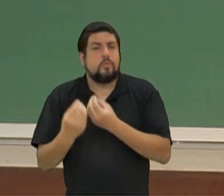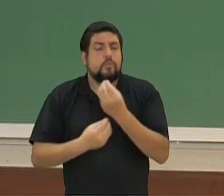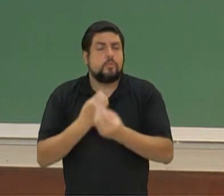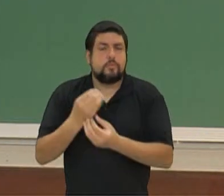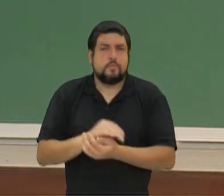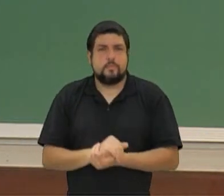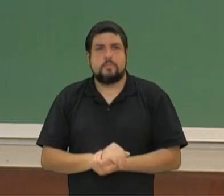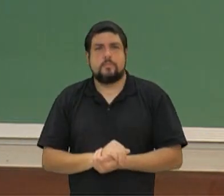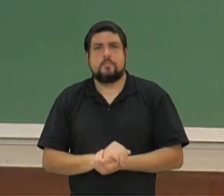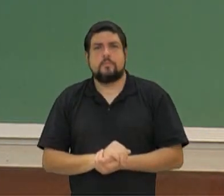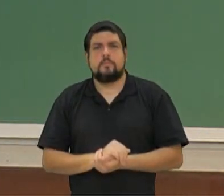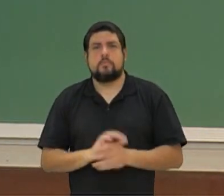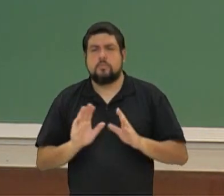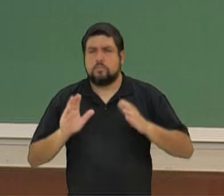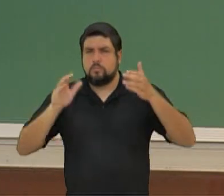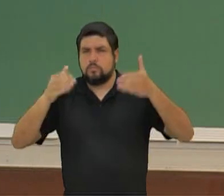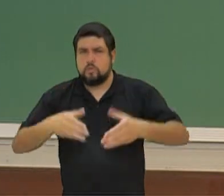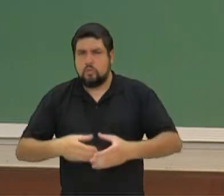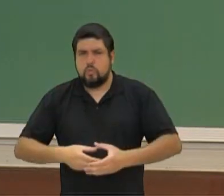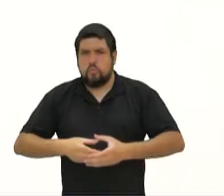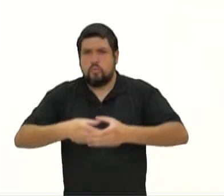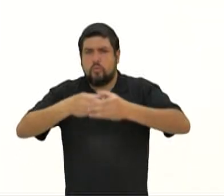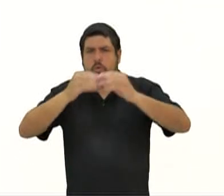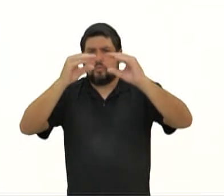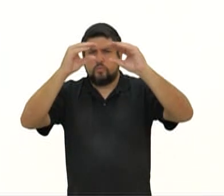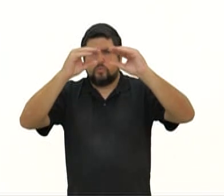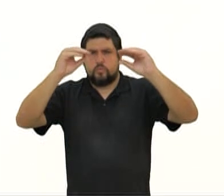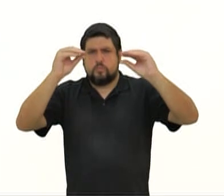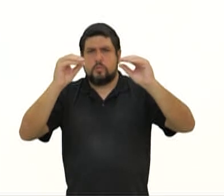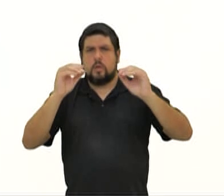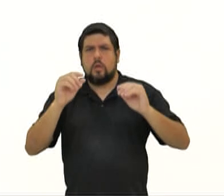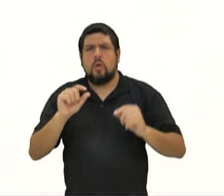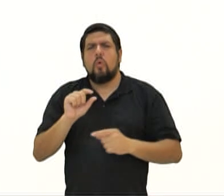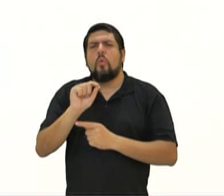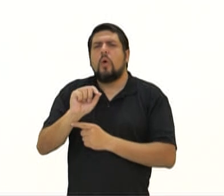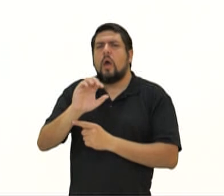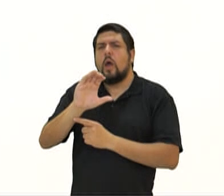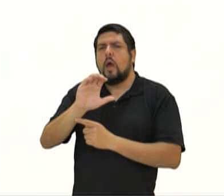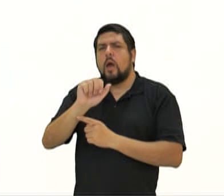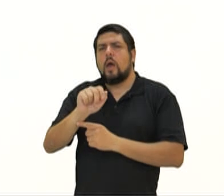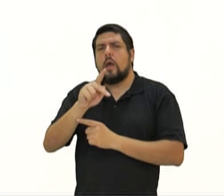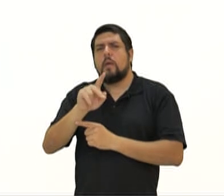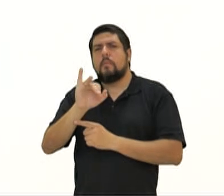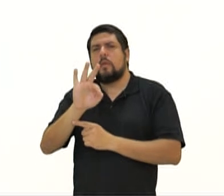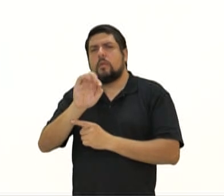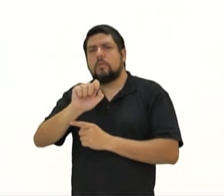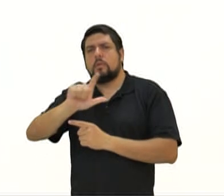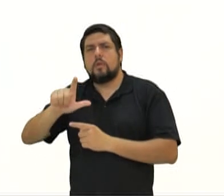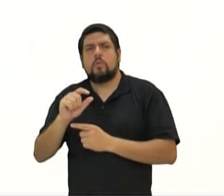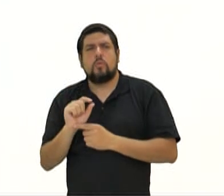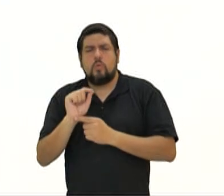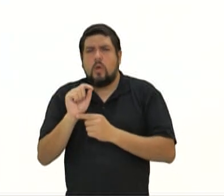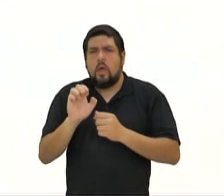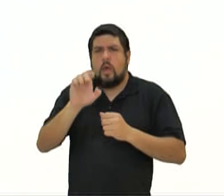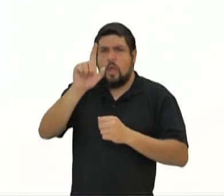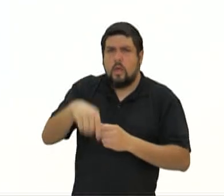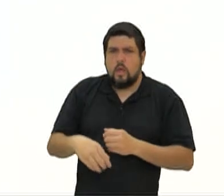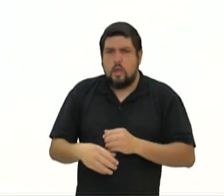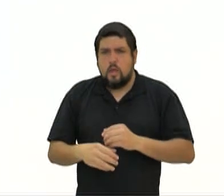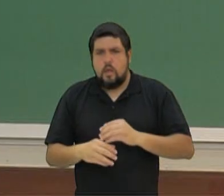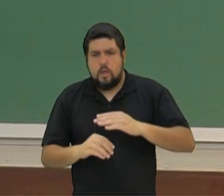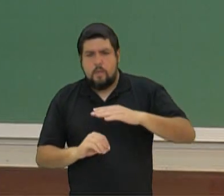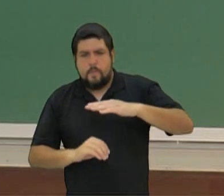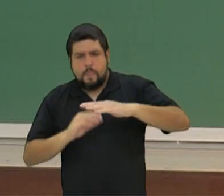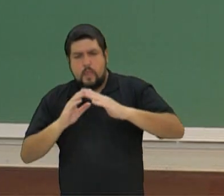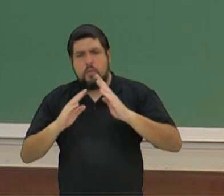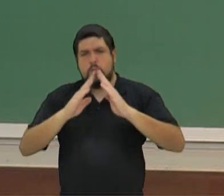Foco no capitel aqui. Agora vai ficar bem claro o que é um capitel. É essa base de pedra que fica entre a coluna